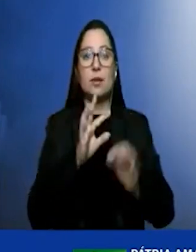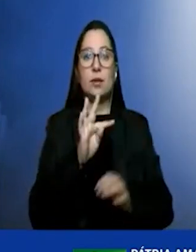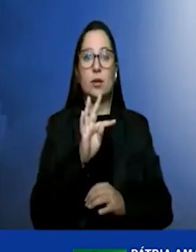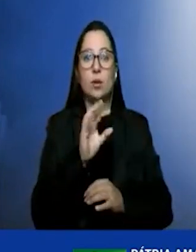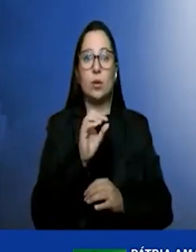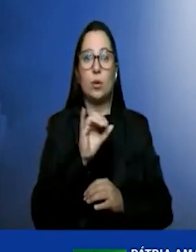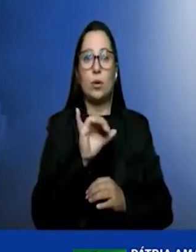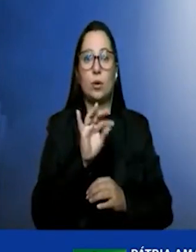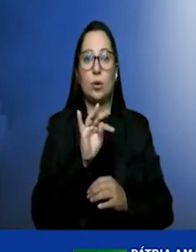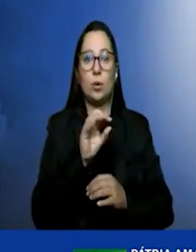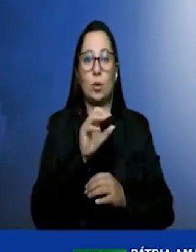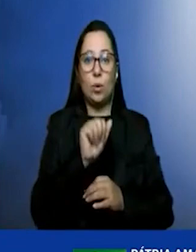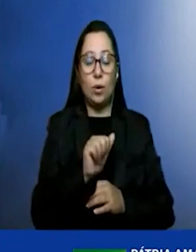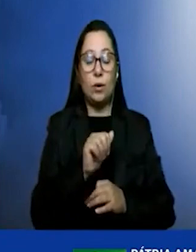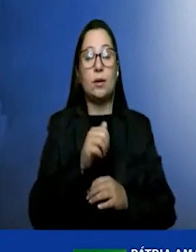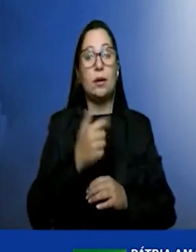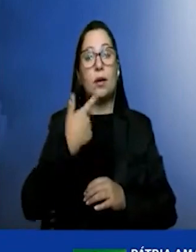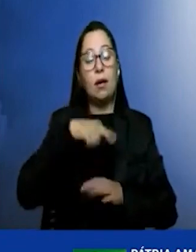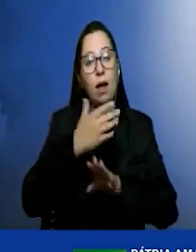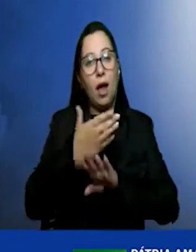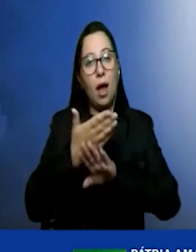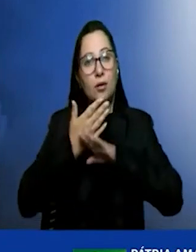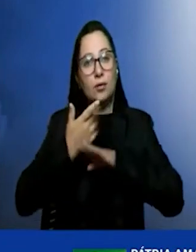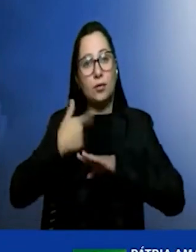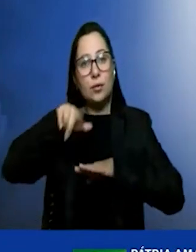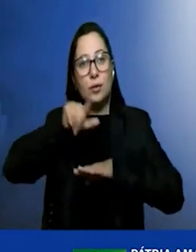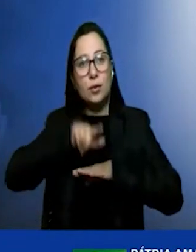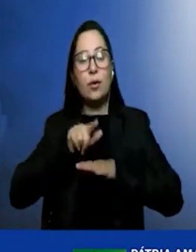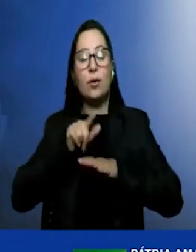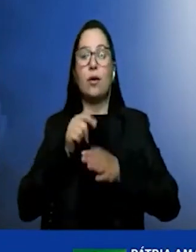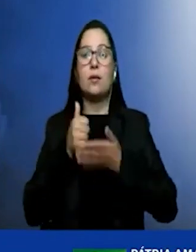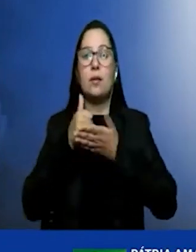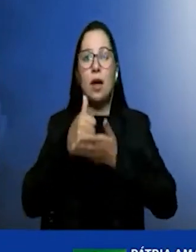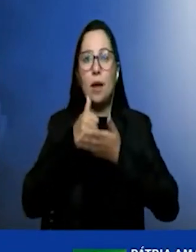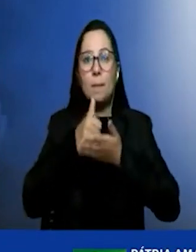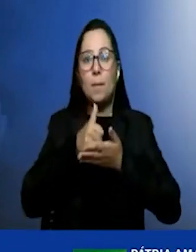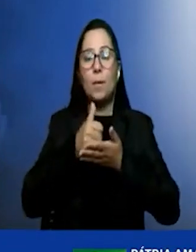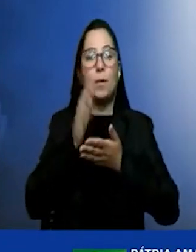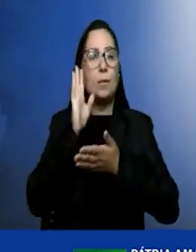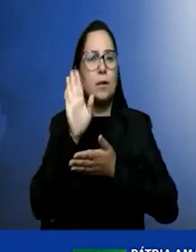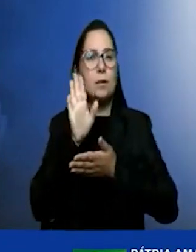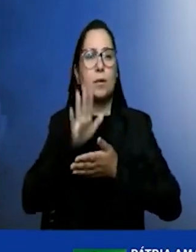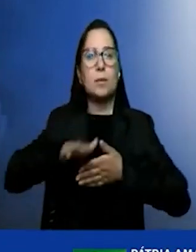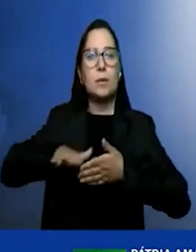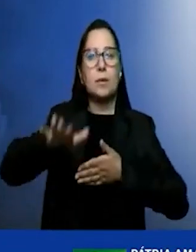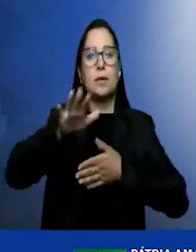alguns hiatos tecnológicos, principalmente no setor automobilístico? Por favor, gostaríamos de aprender um pouquinho.